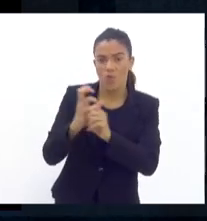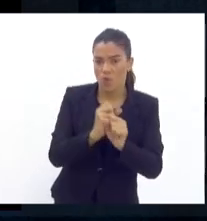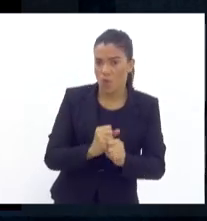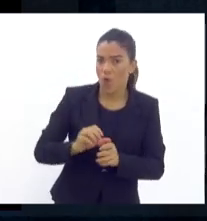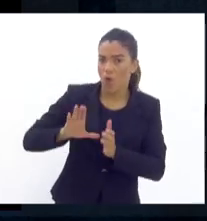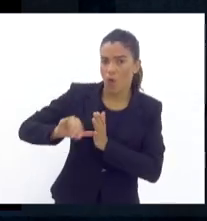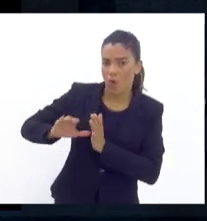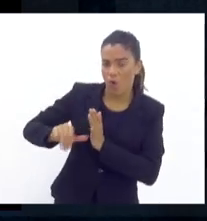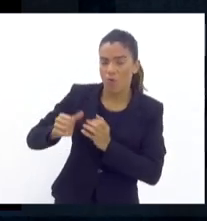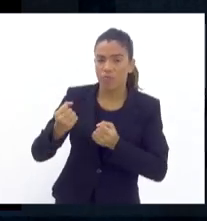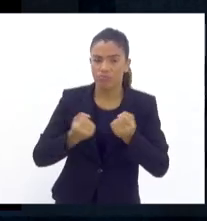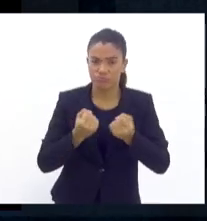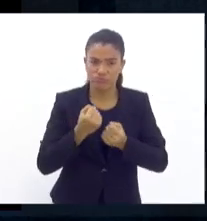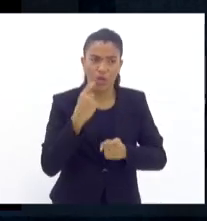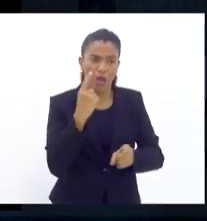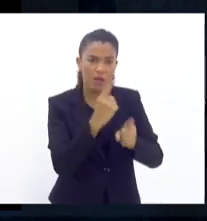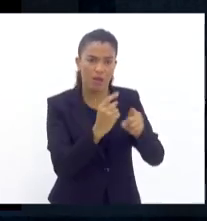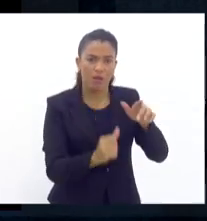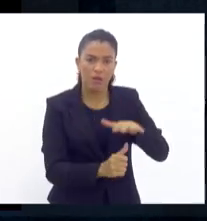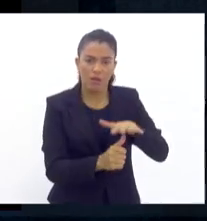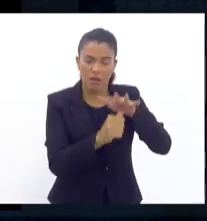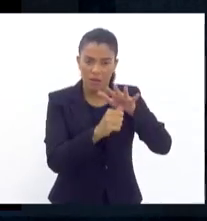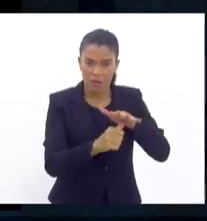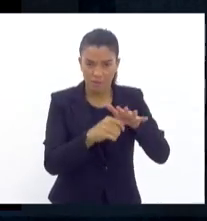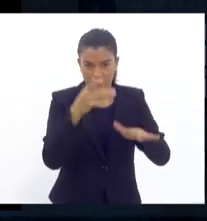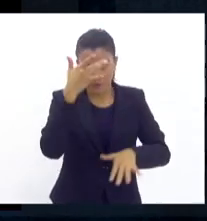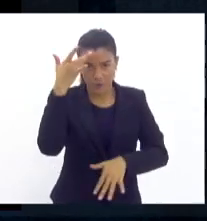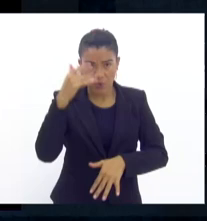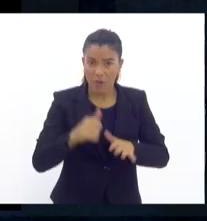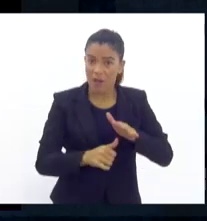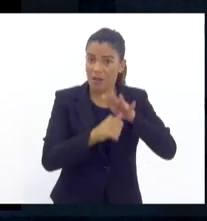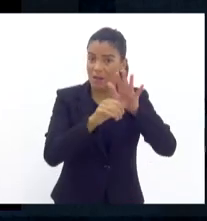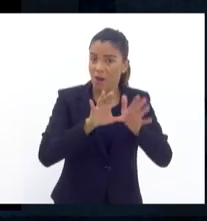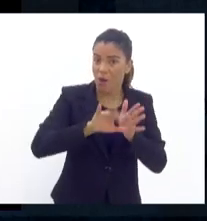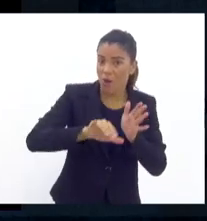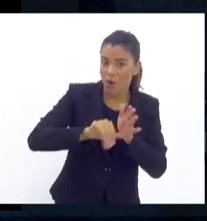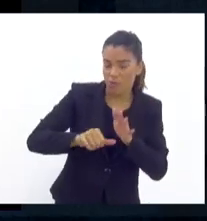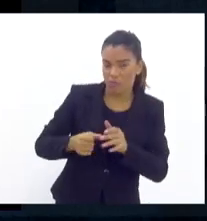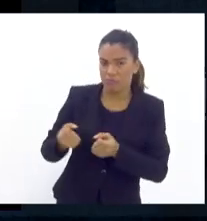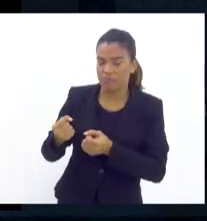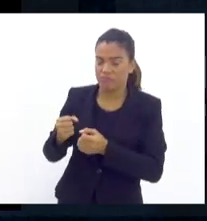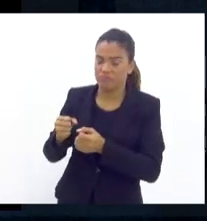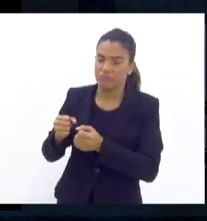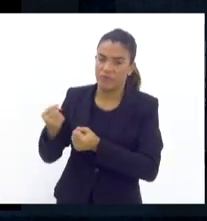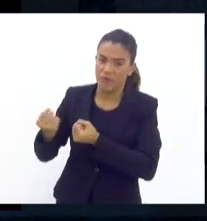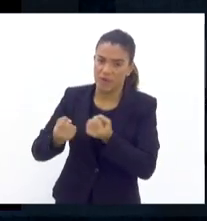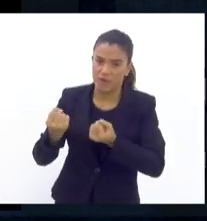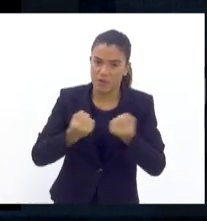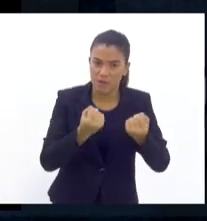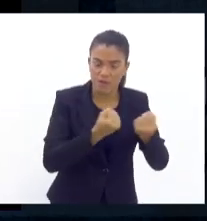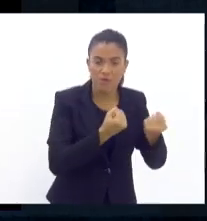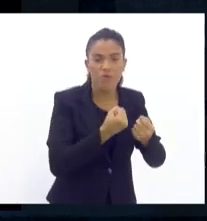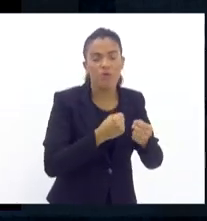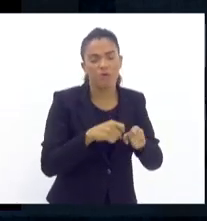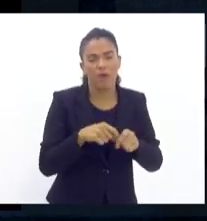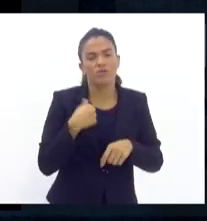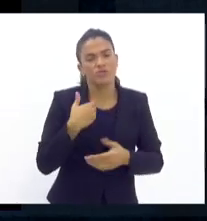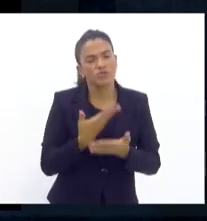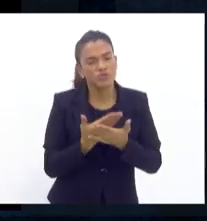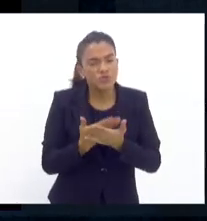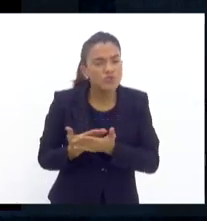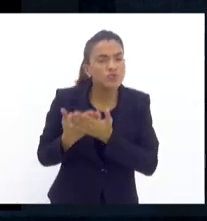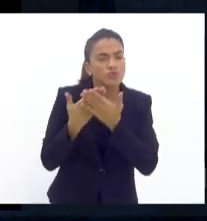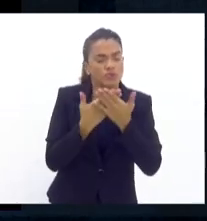identificado, líder da quadrilha de roubo de veículo, que quando, e é uma coisa que a gente estuda a mancha e a gente observa